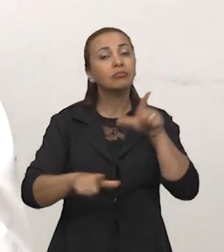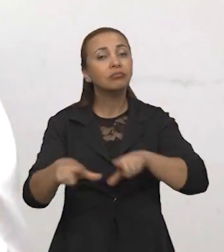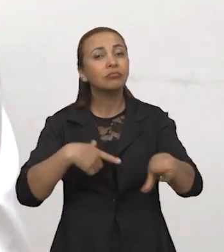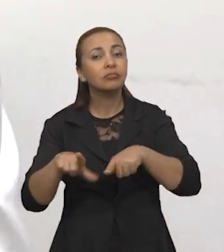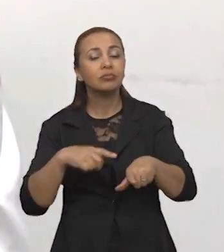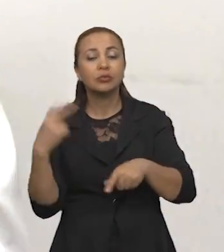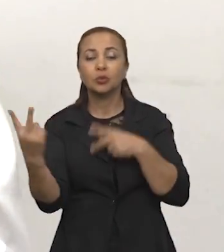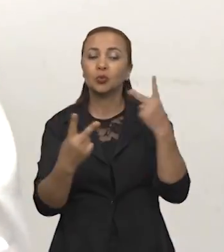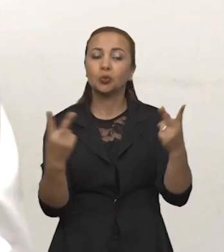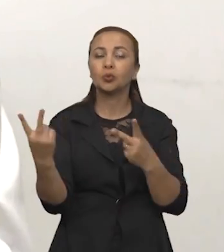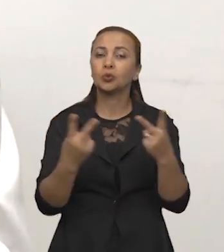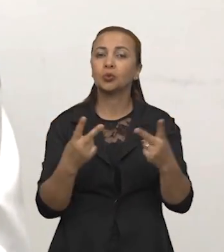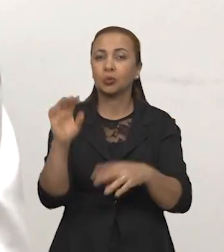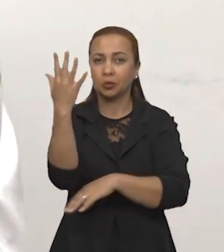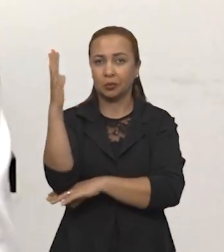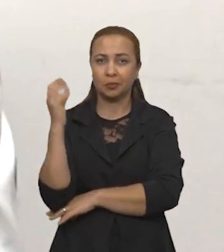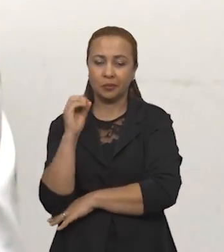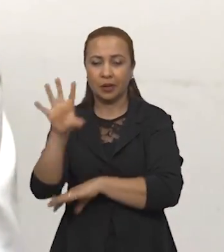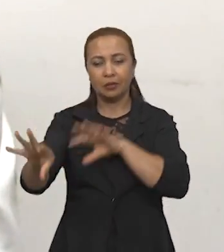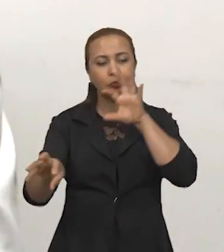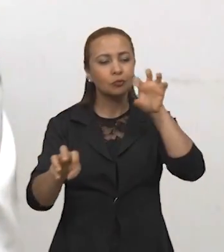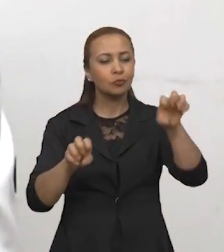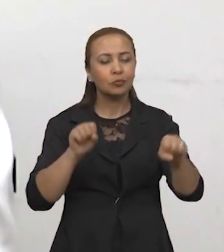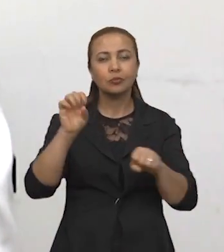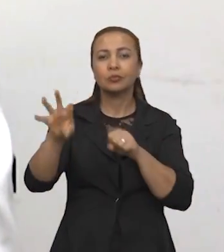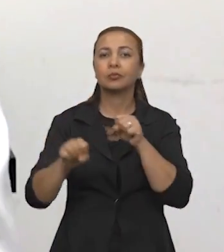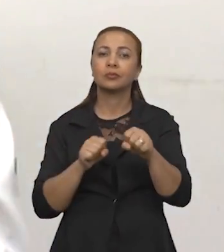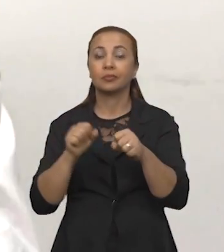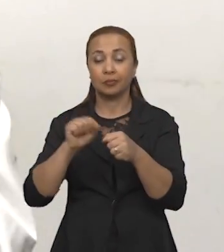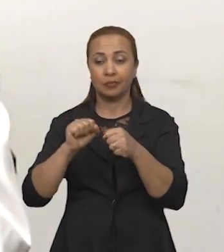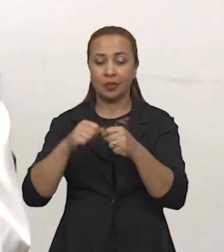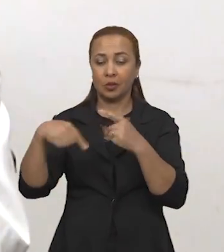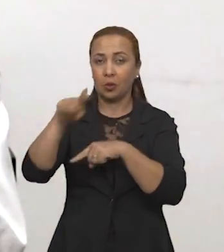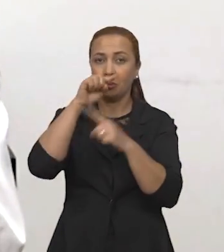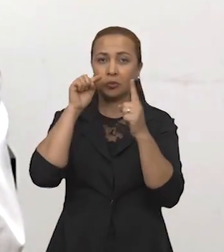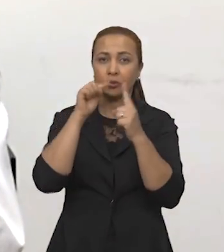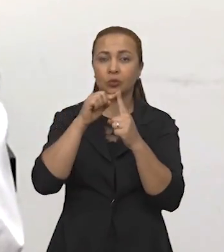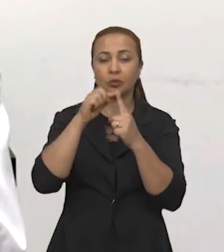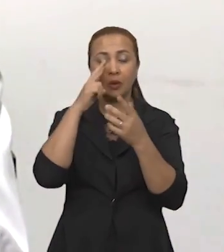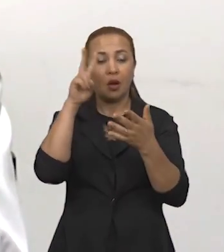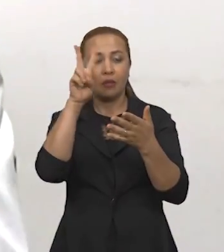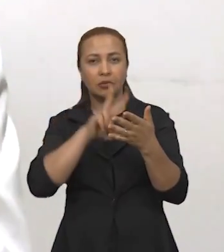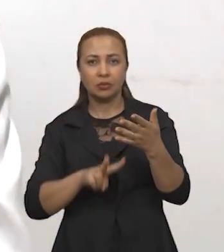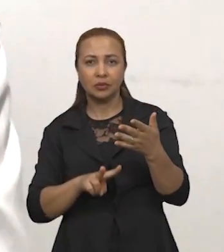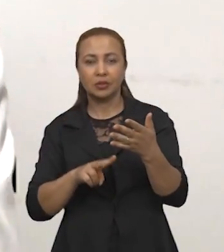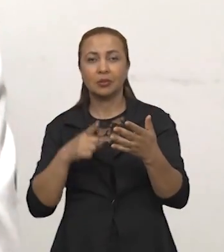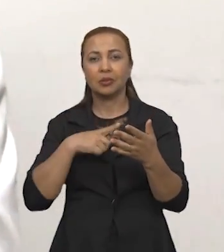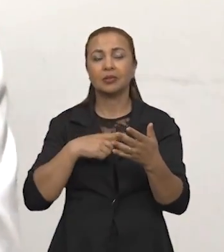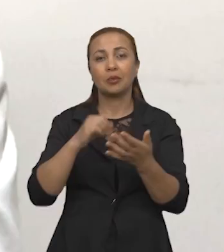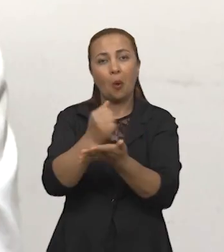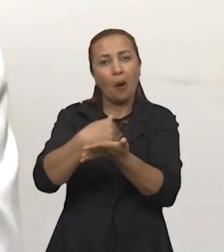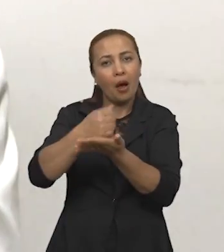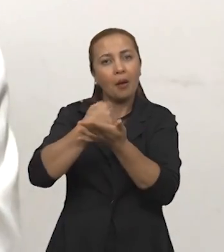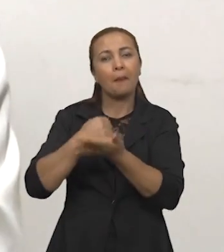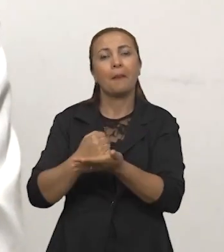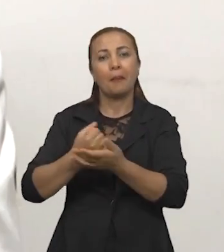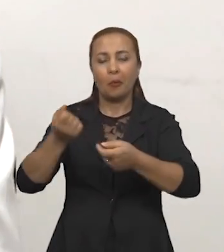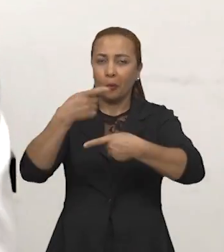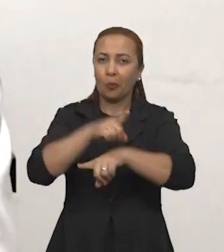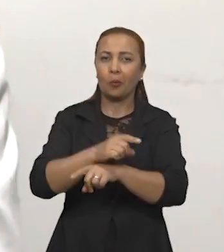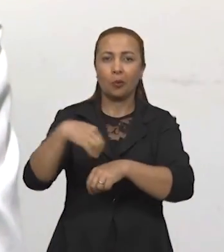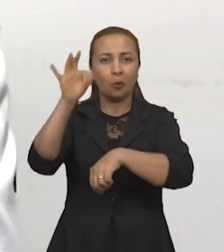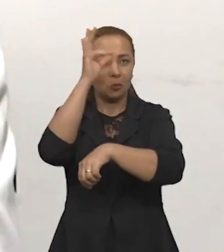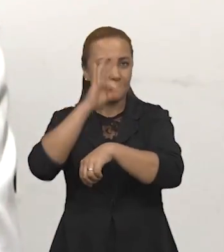sonho de trabalhar com a extração de plantas, objetivando ver a avaliação inseticida. Então,